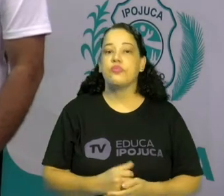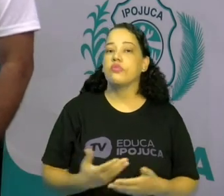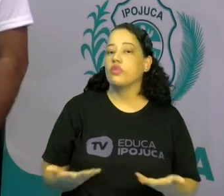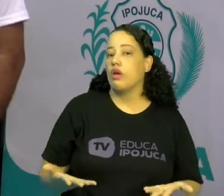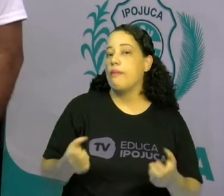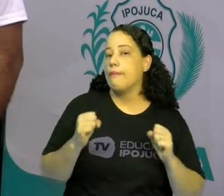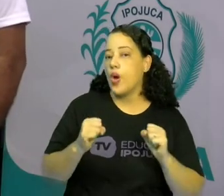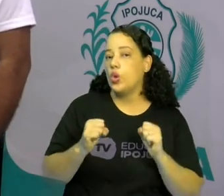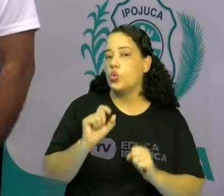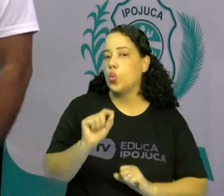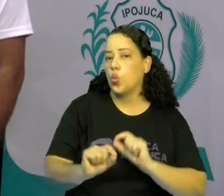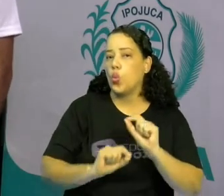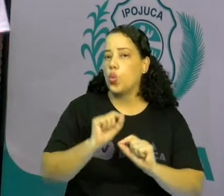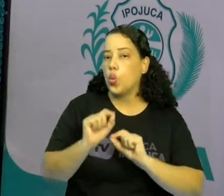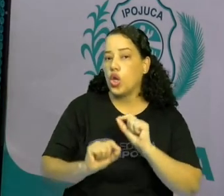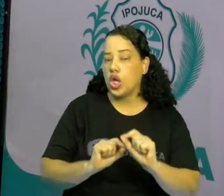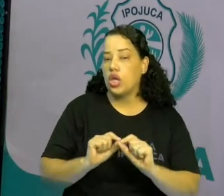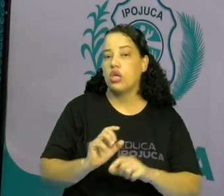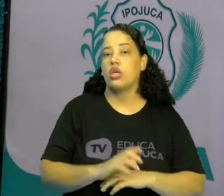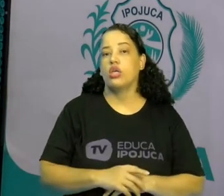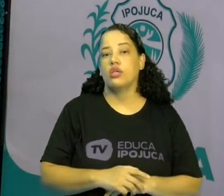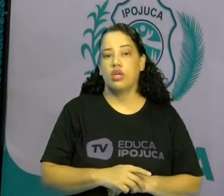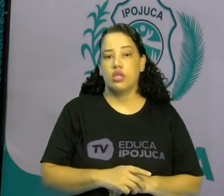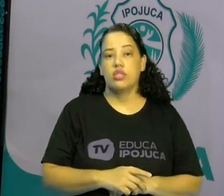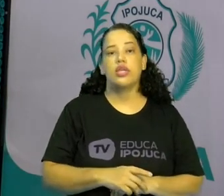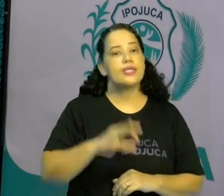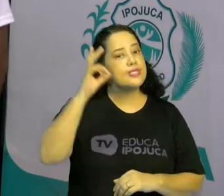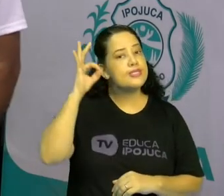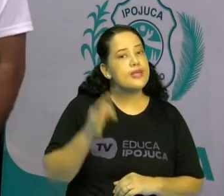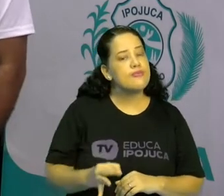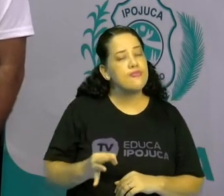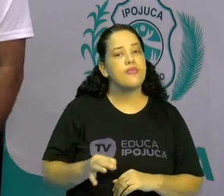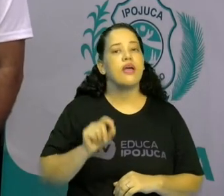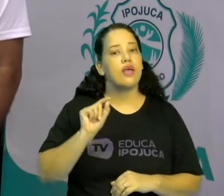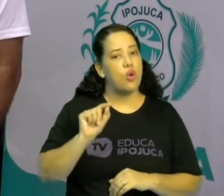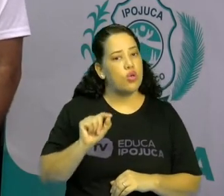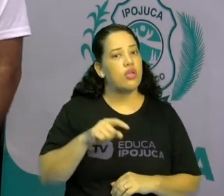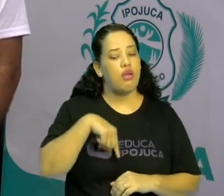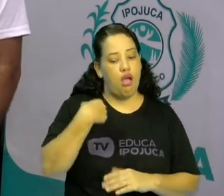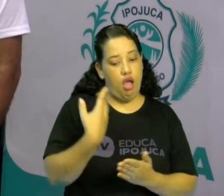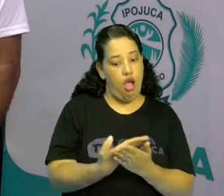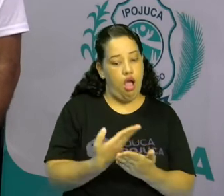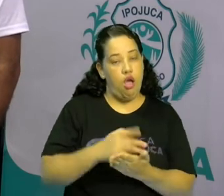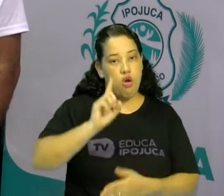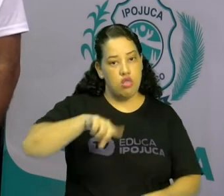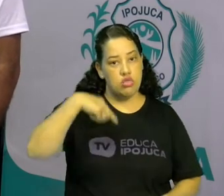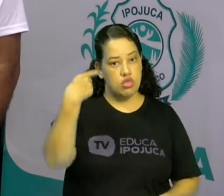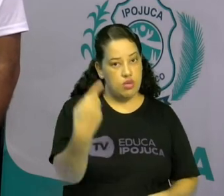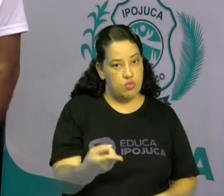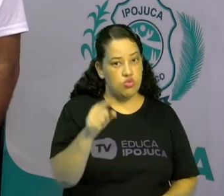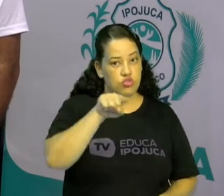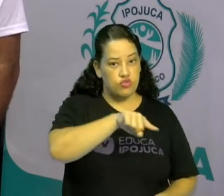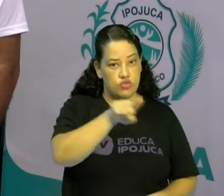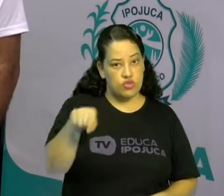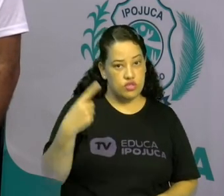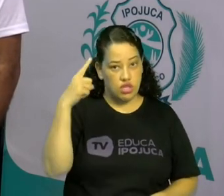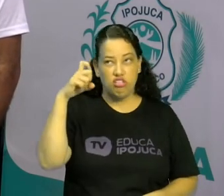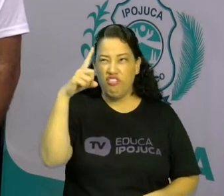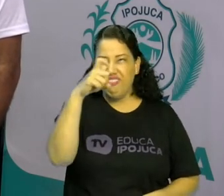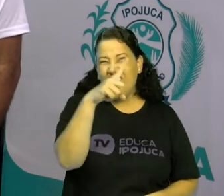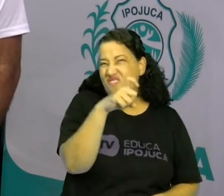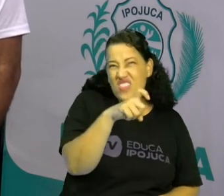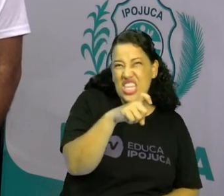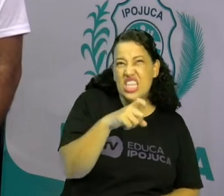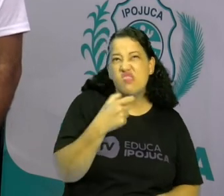ter toda a certeza de que depois dessa aula vocês não vão ter mais dificuldade